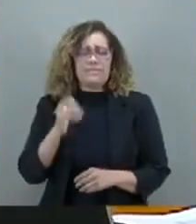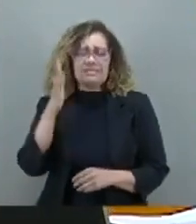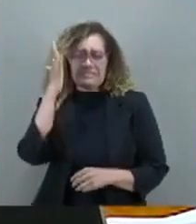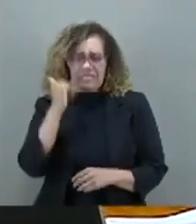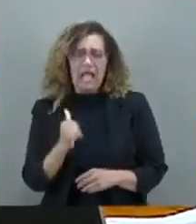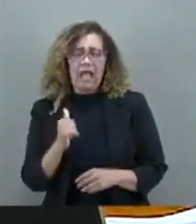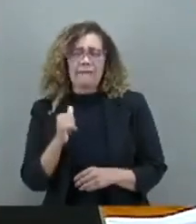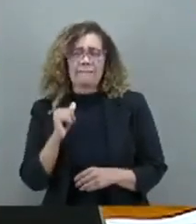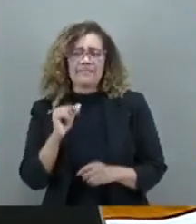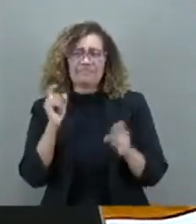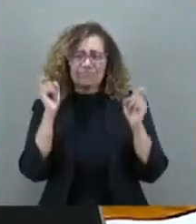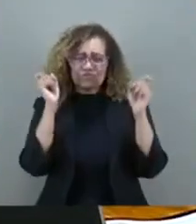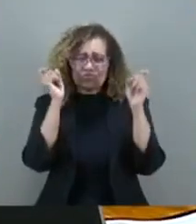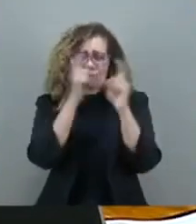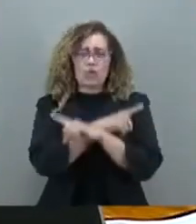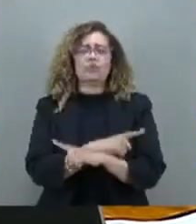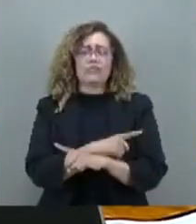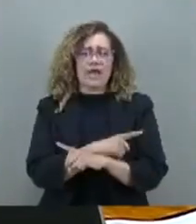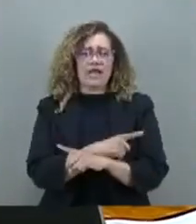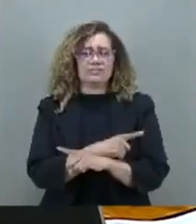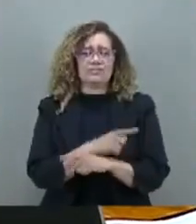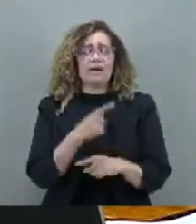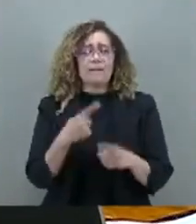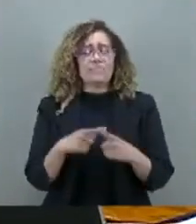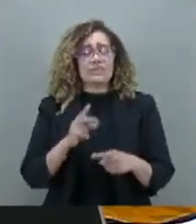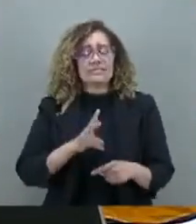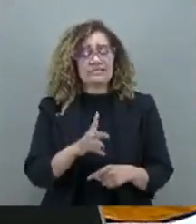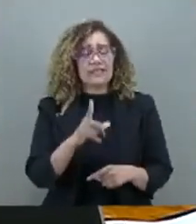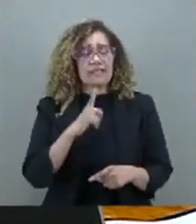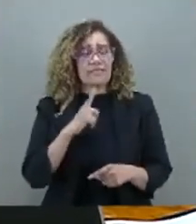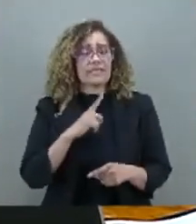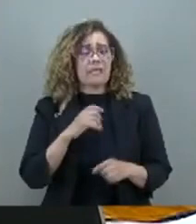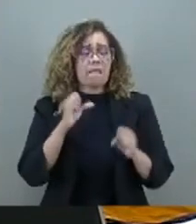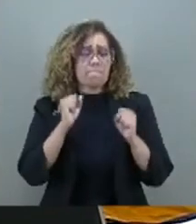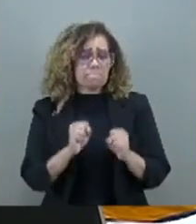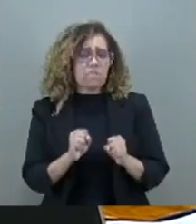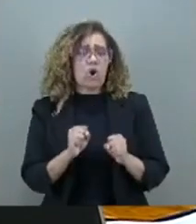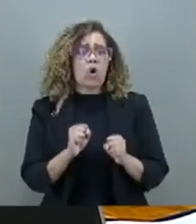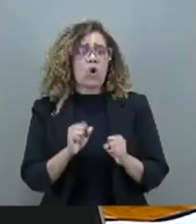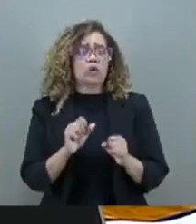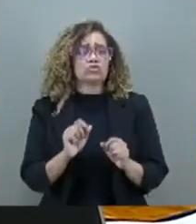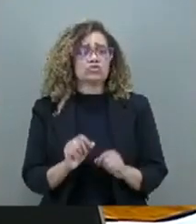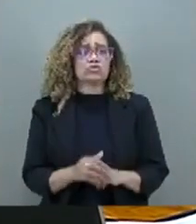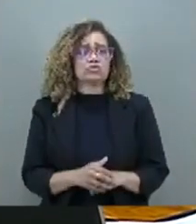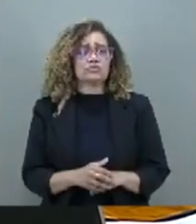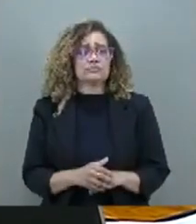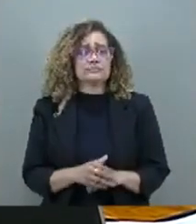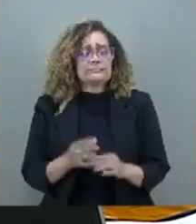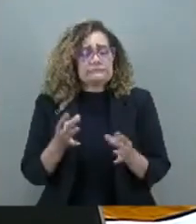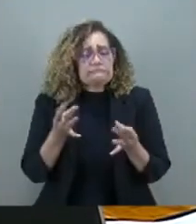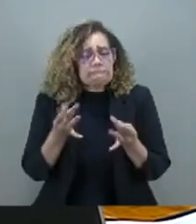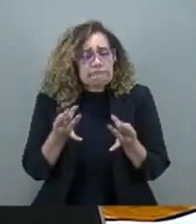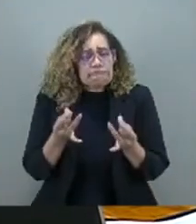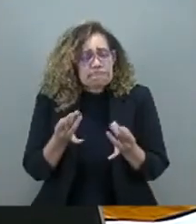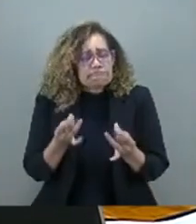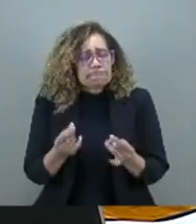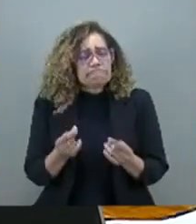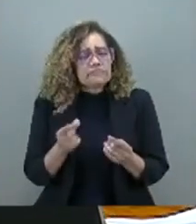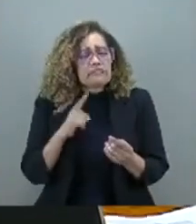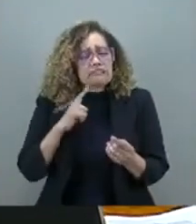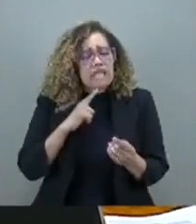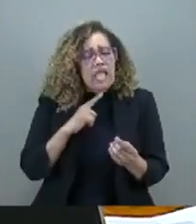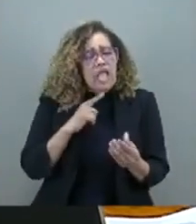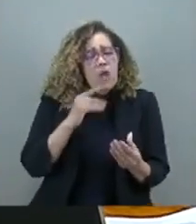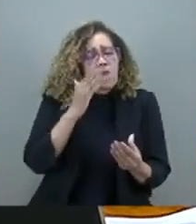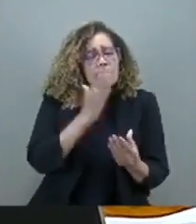dificuldade. E toda vez que nós podemos aprimorar o processo